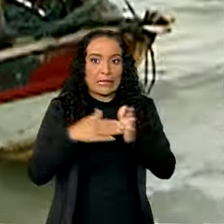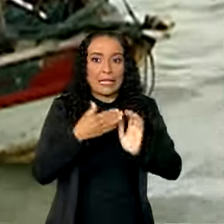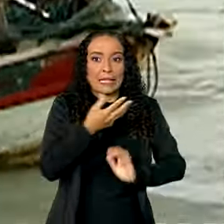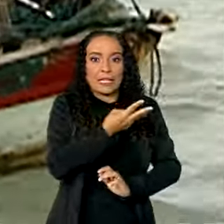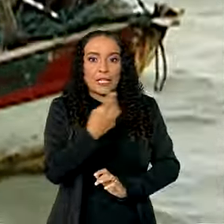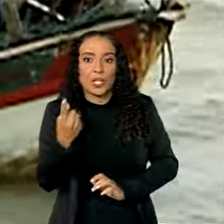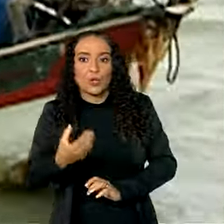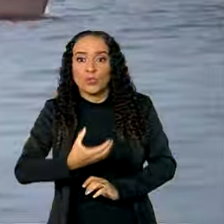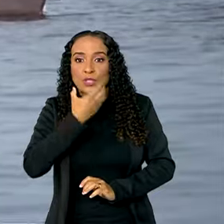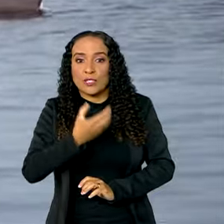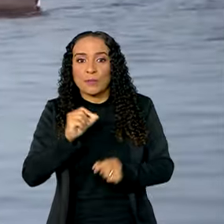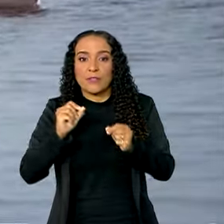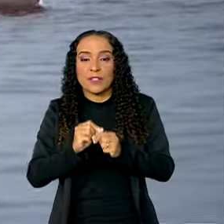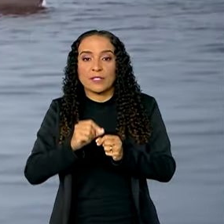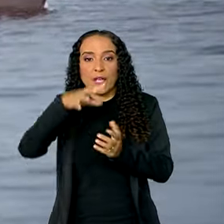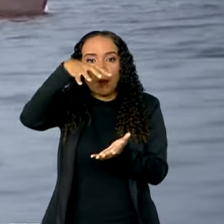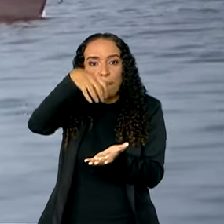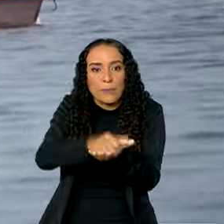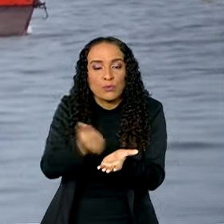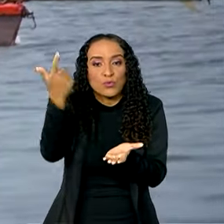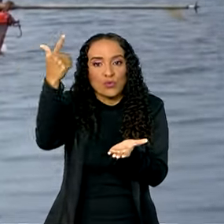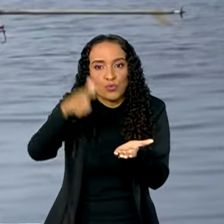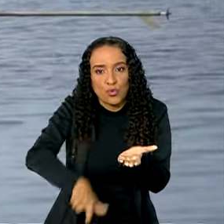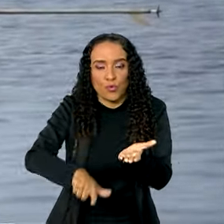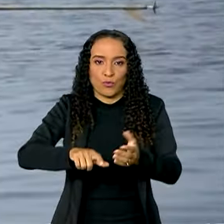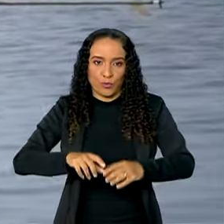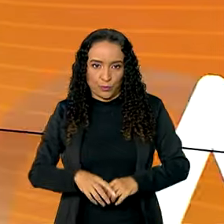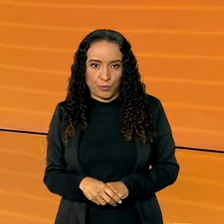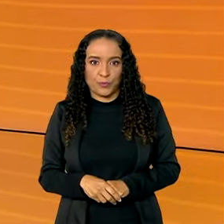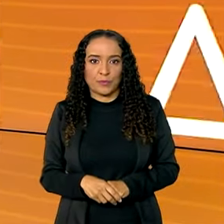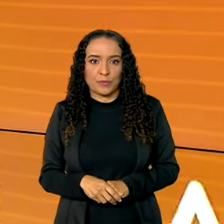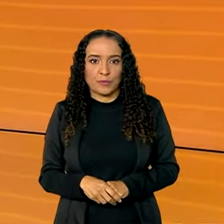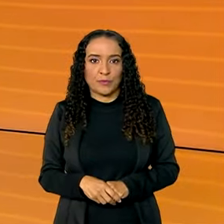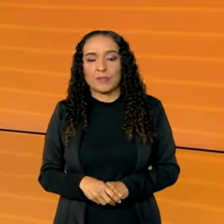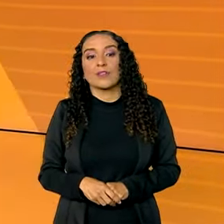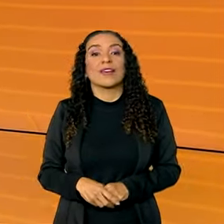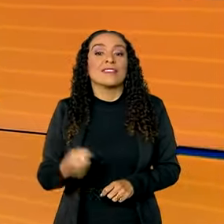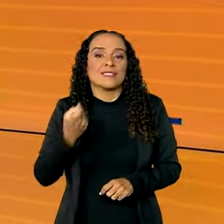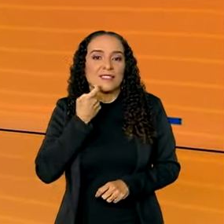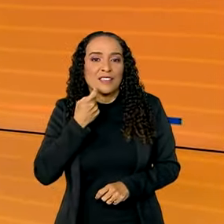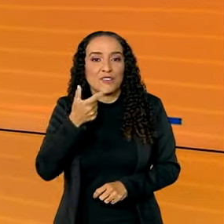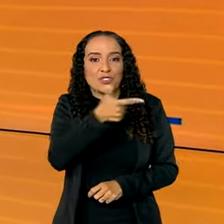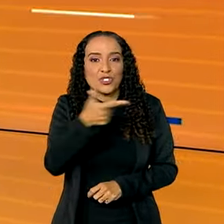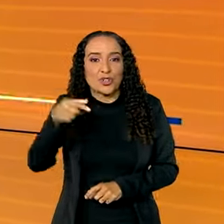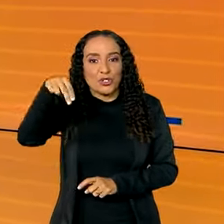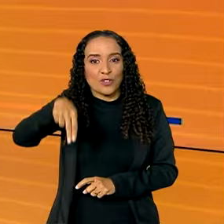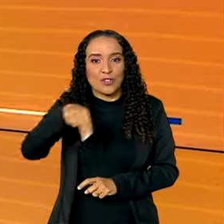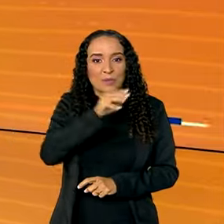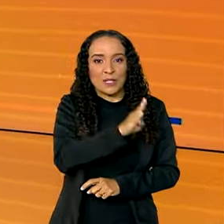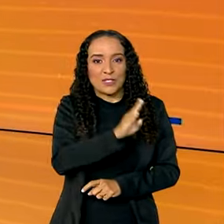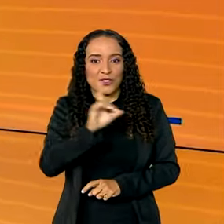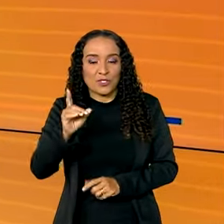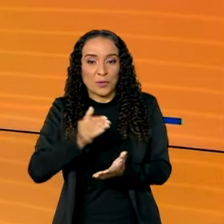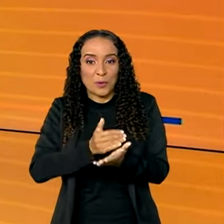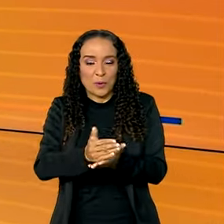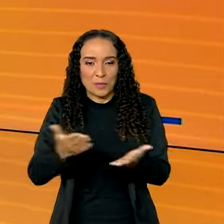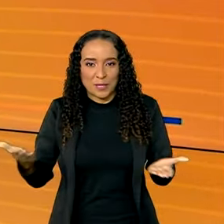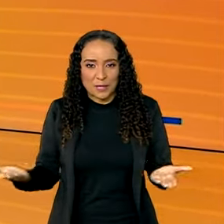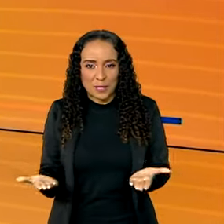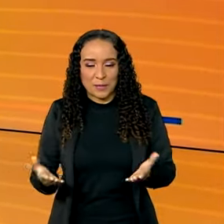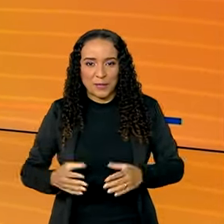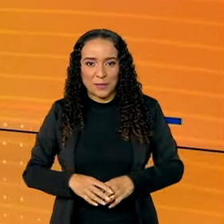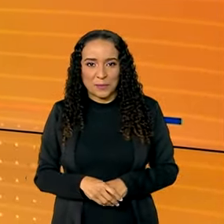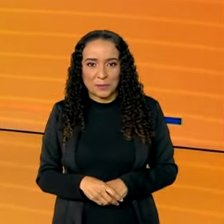31 de dezembro para fazer o recadastramento do registro. Sexta-feira, 22 de novembro, o Brasil em Dia